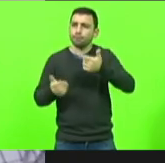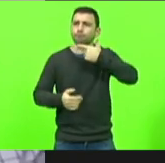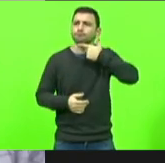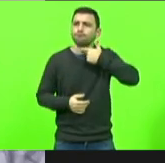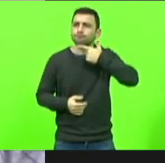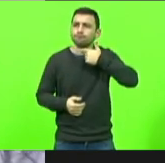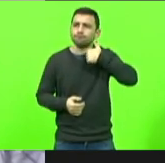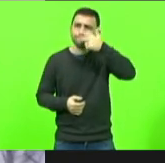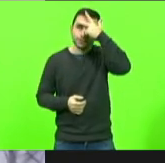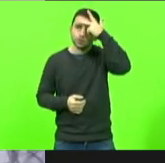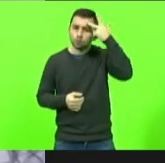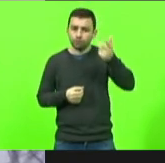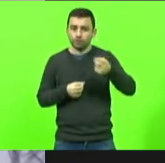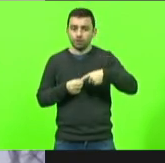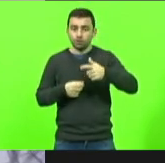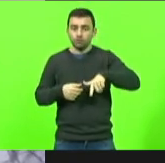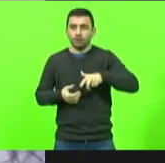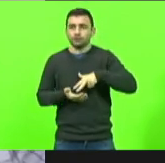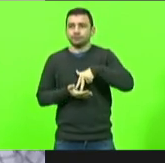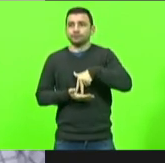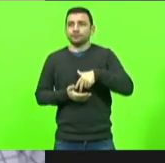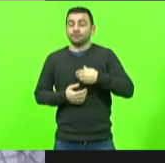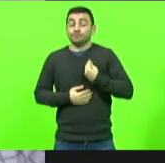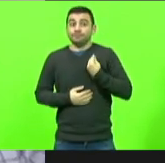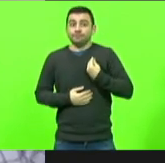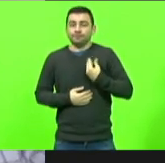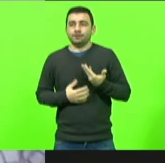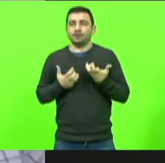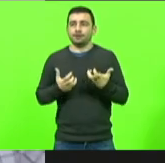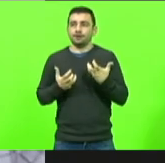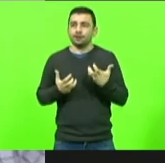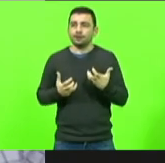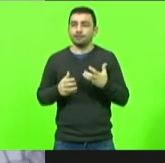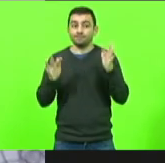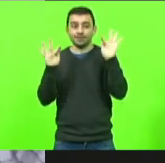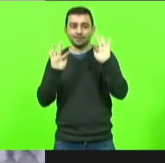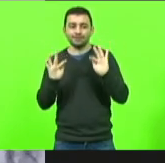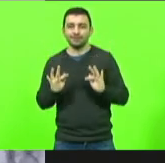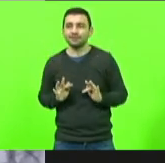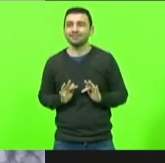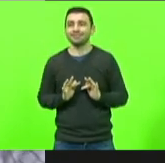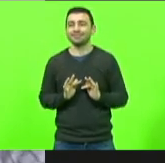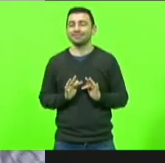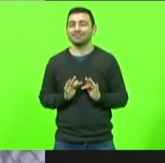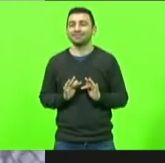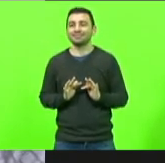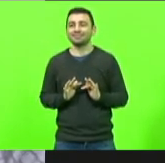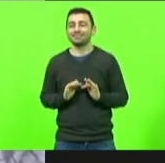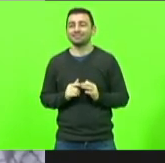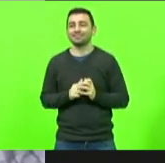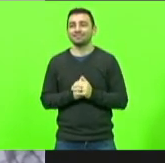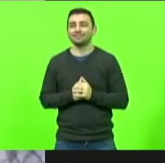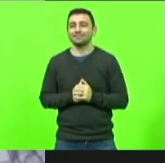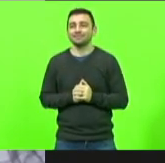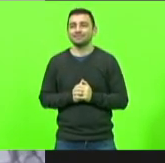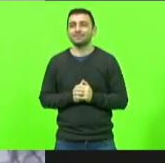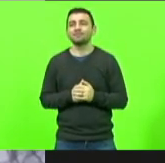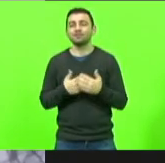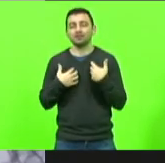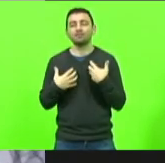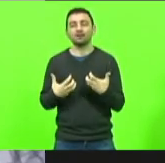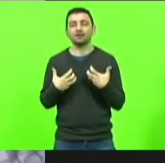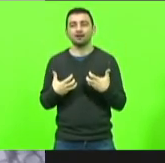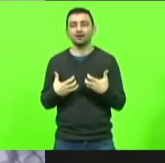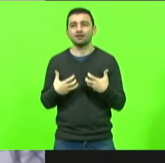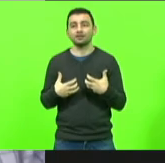pessoa voltar a viver dessa pessoa ser uma pessoa feliz uma pessoa alegre né então eu quero deixar aqui